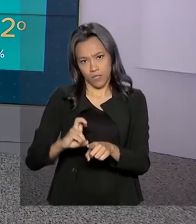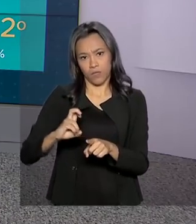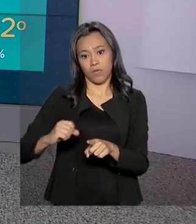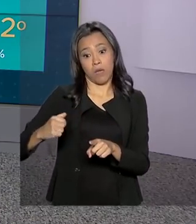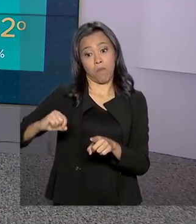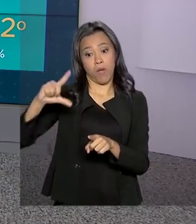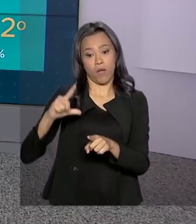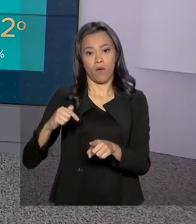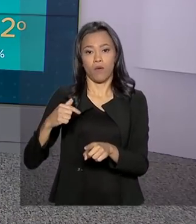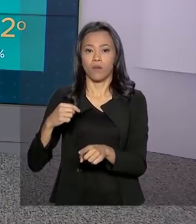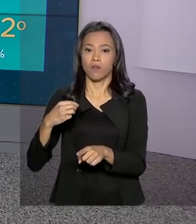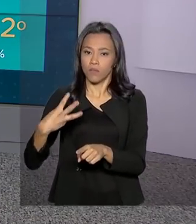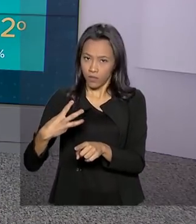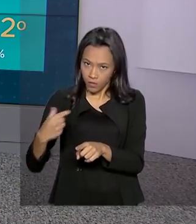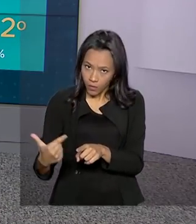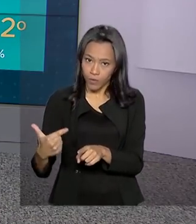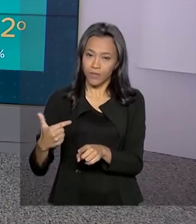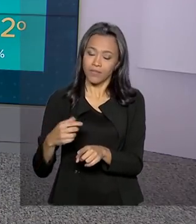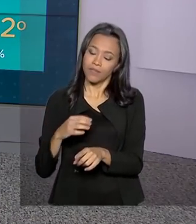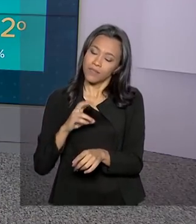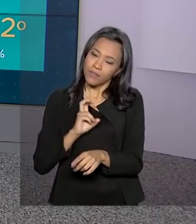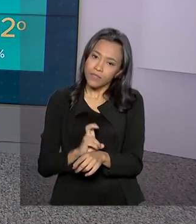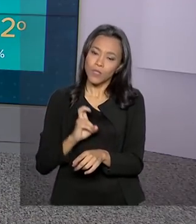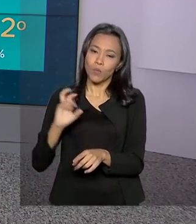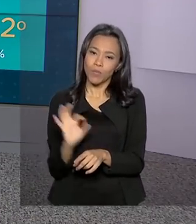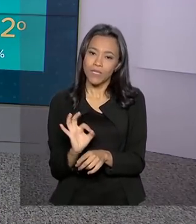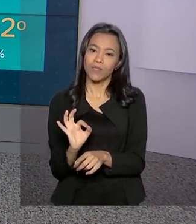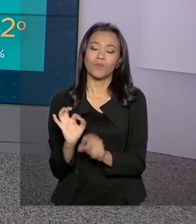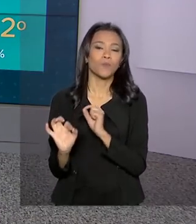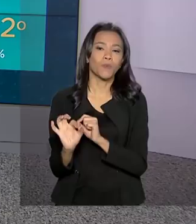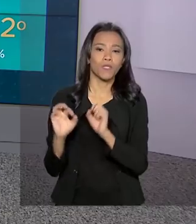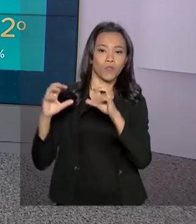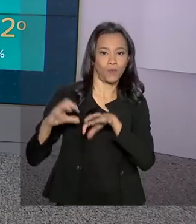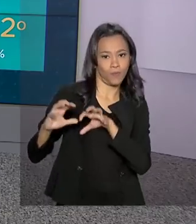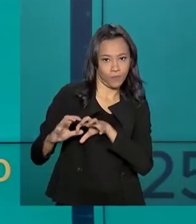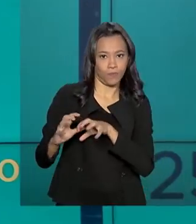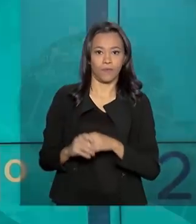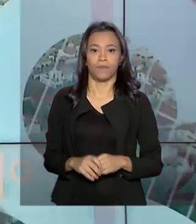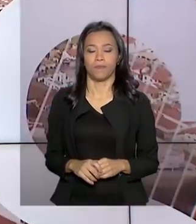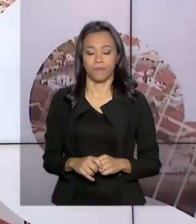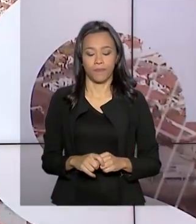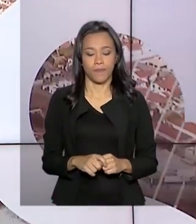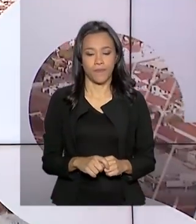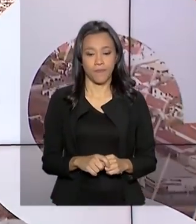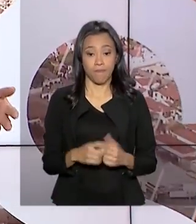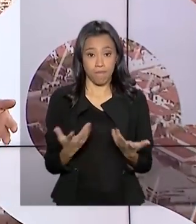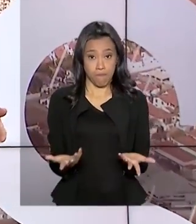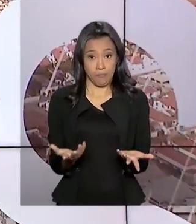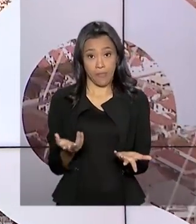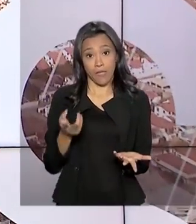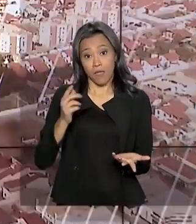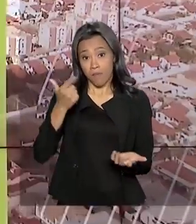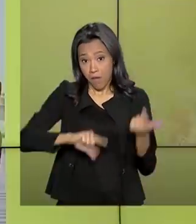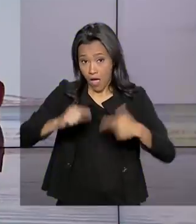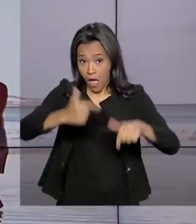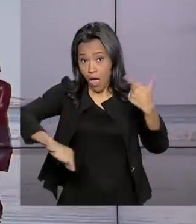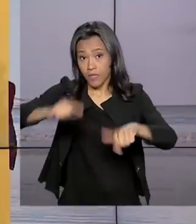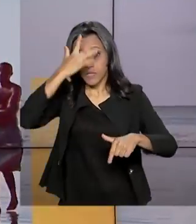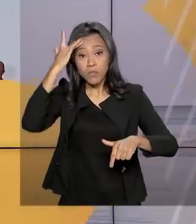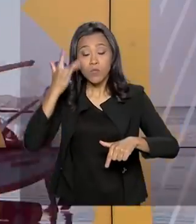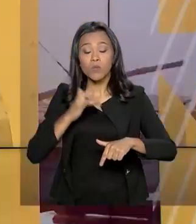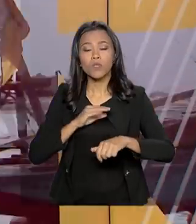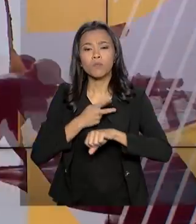máxima de 32 graus, 5% de possibilidade de chuva. Cada vez mais pessoas buscam